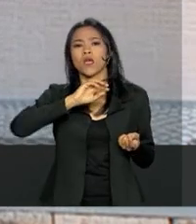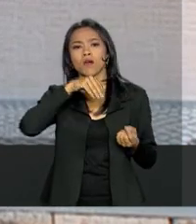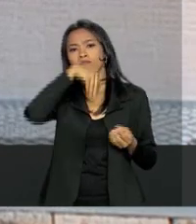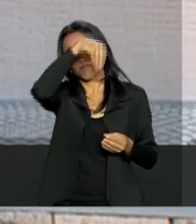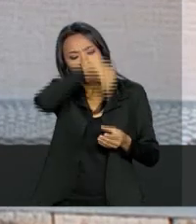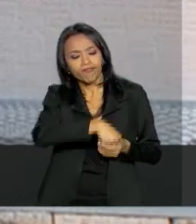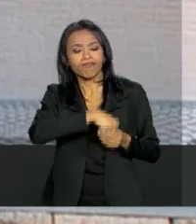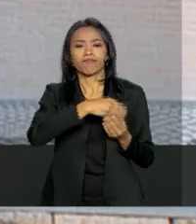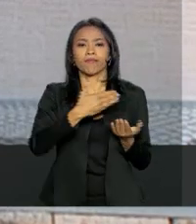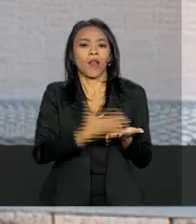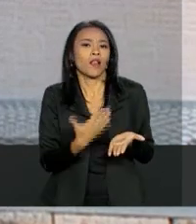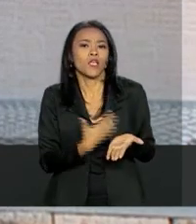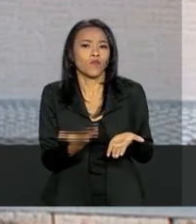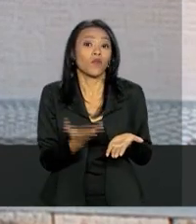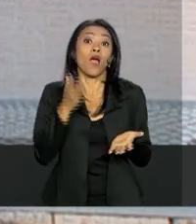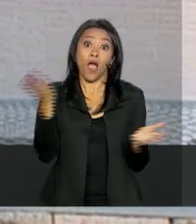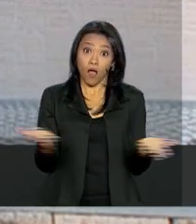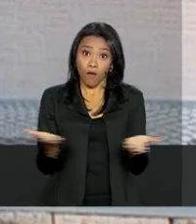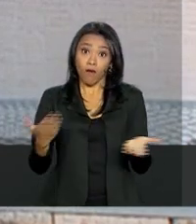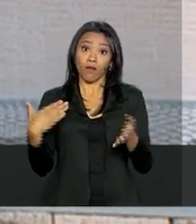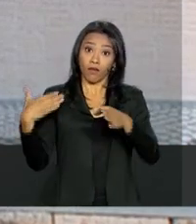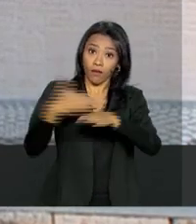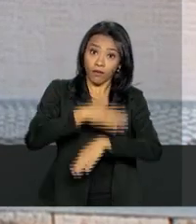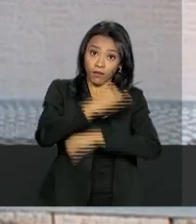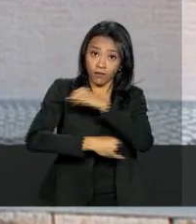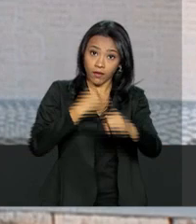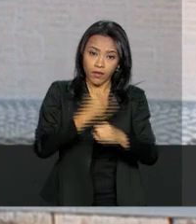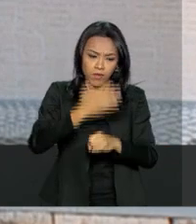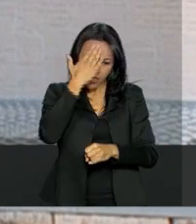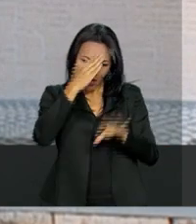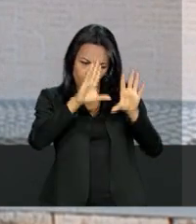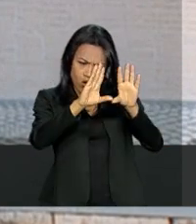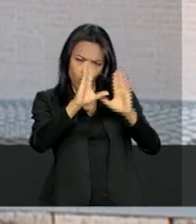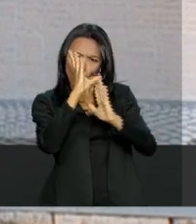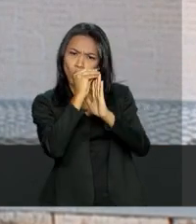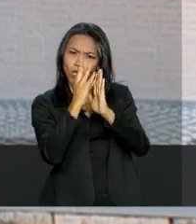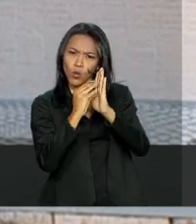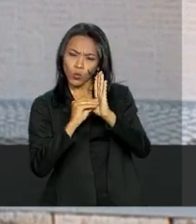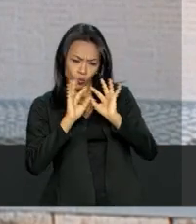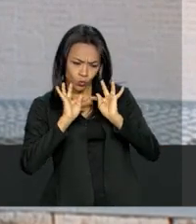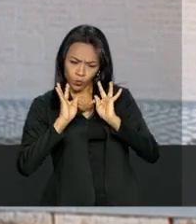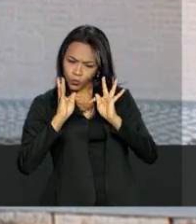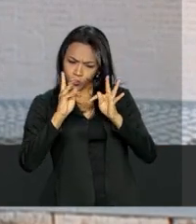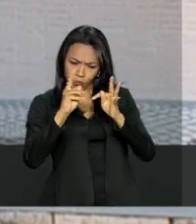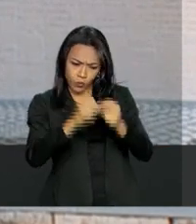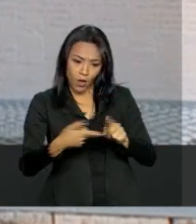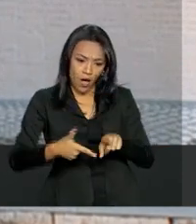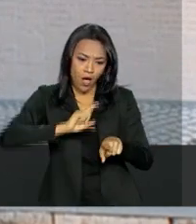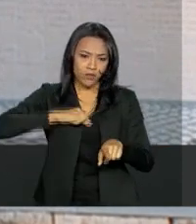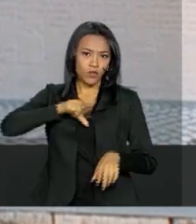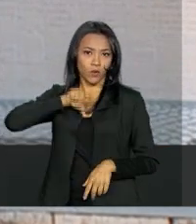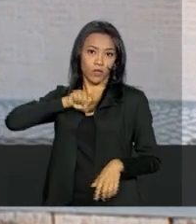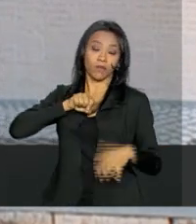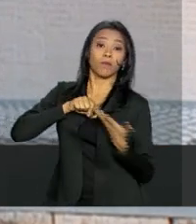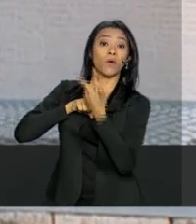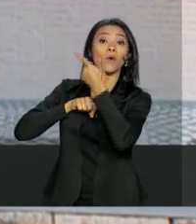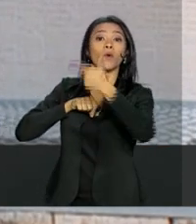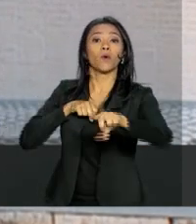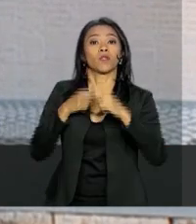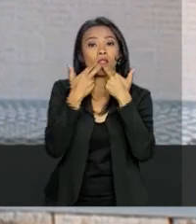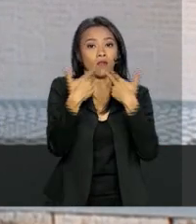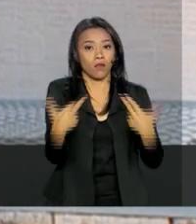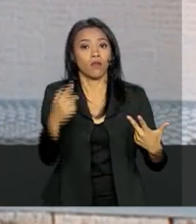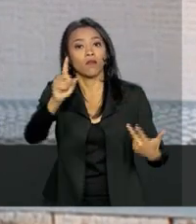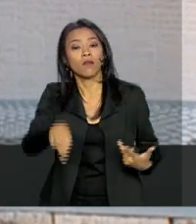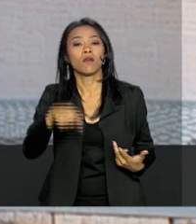Agora, pela internet, eles podem conferir o conteúdo total, tudo o que está naquele livro, antes de fazer essa escolha. Uma outra novidade tem a ver